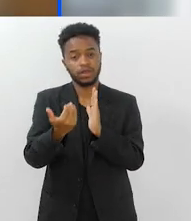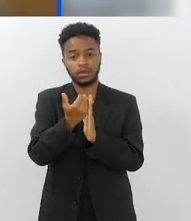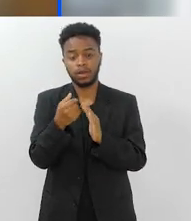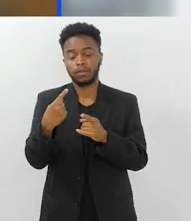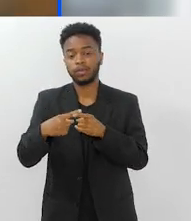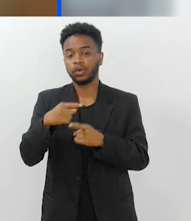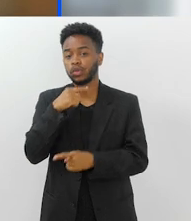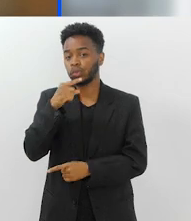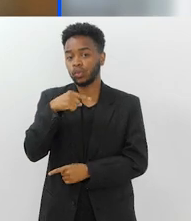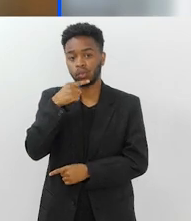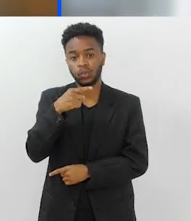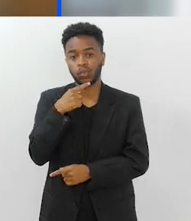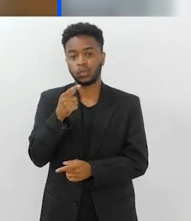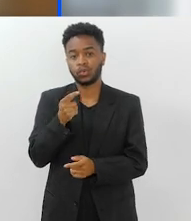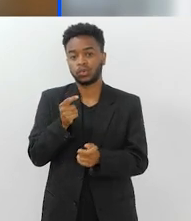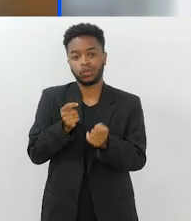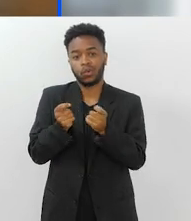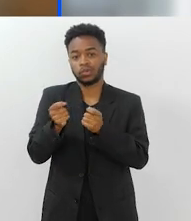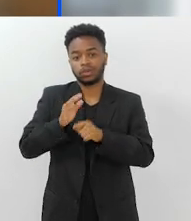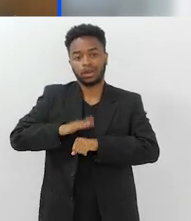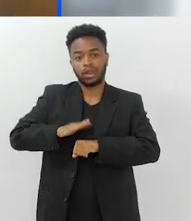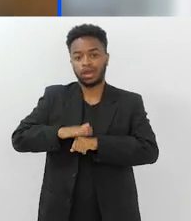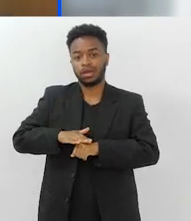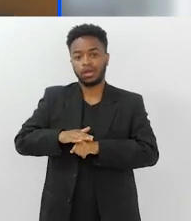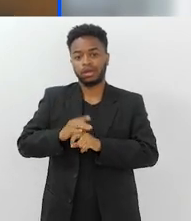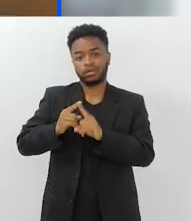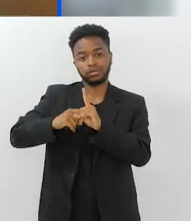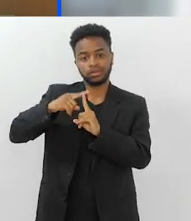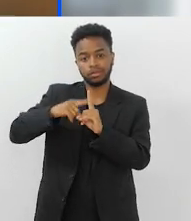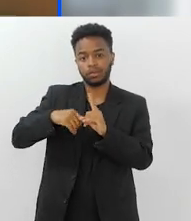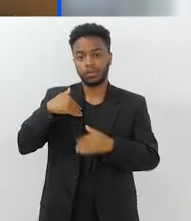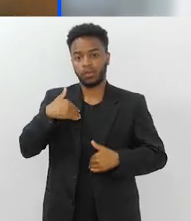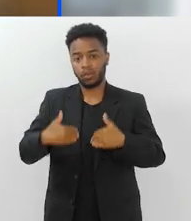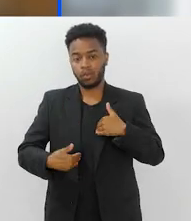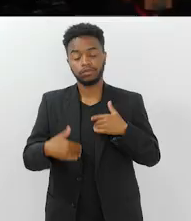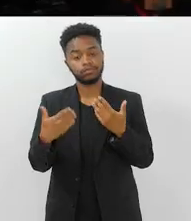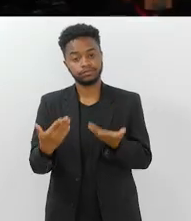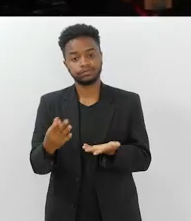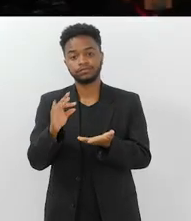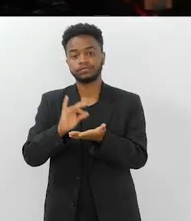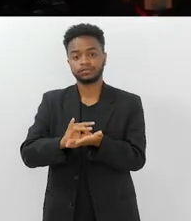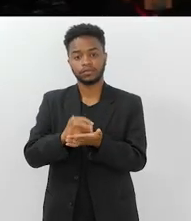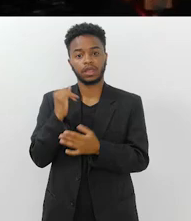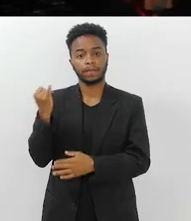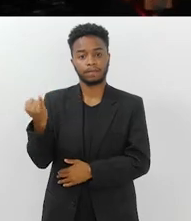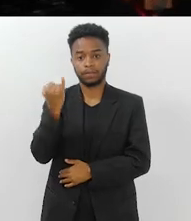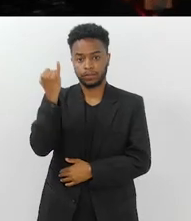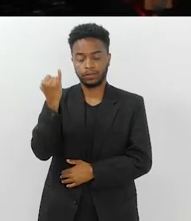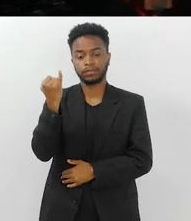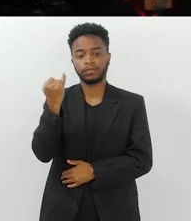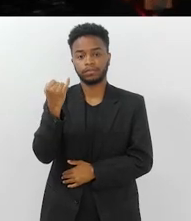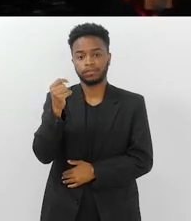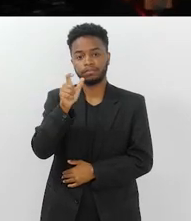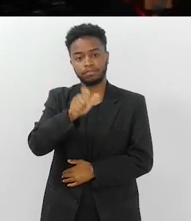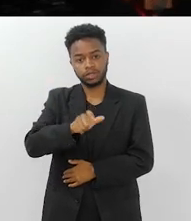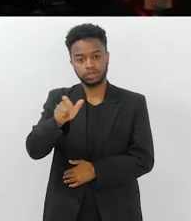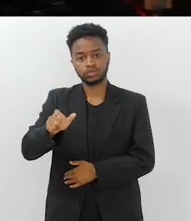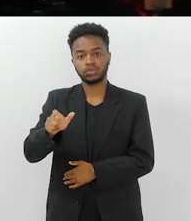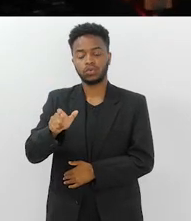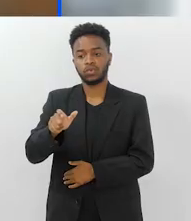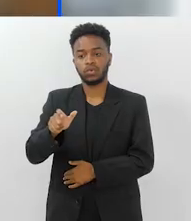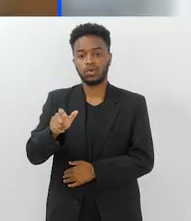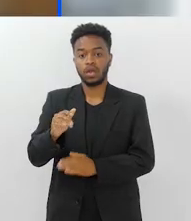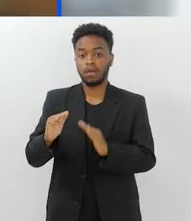Não consegue autorregular a temperatura do seu corpo. Então, é muito importante, né, que pessoas que morem